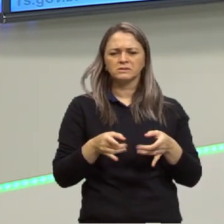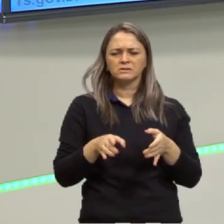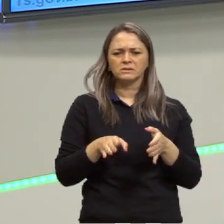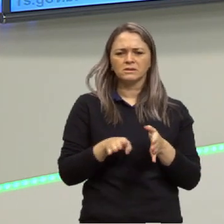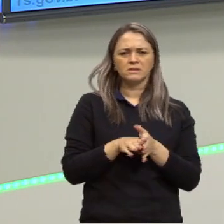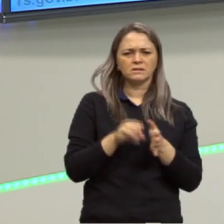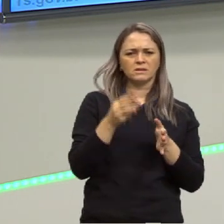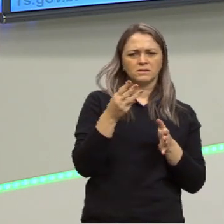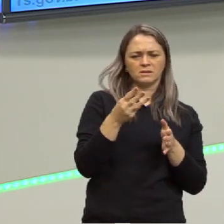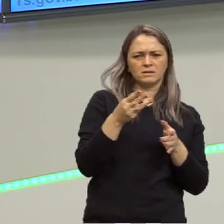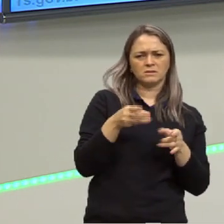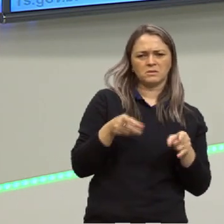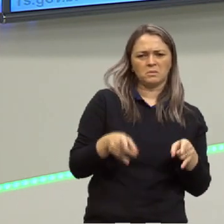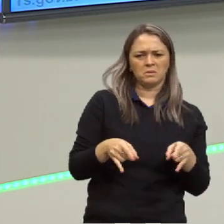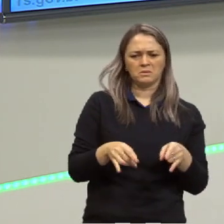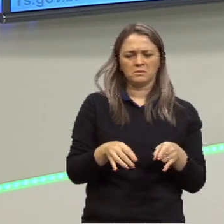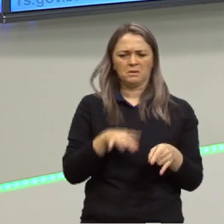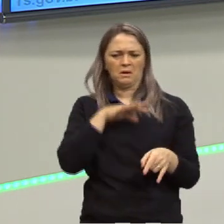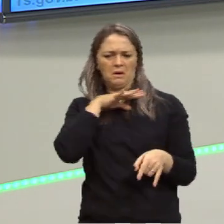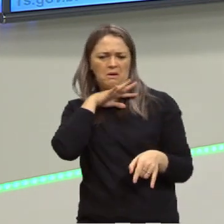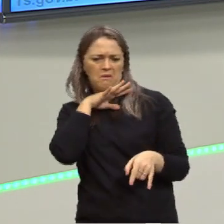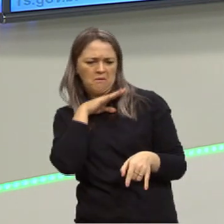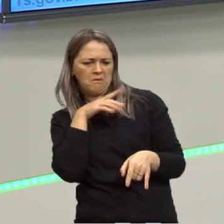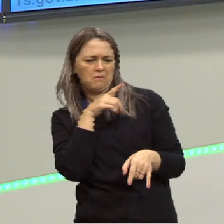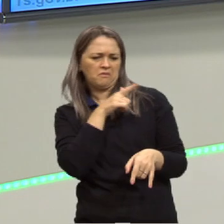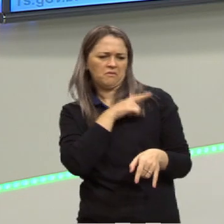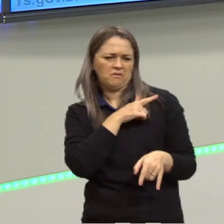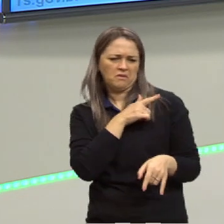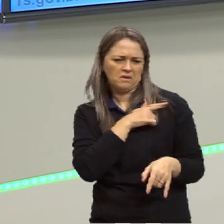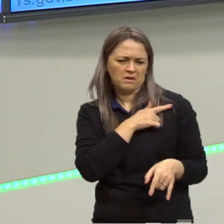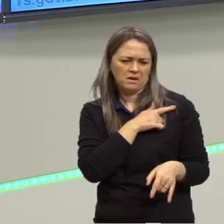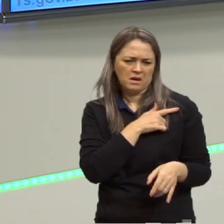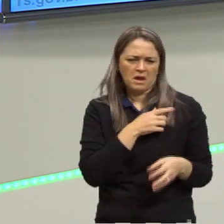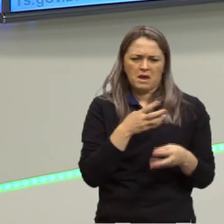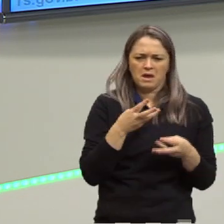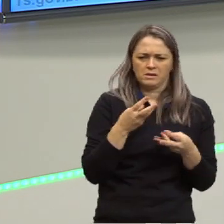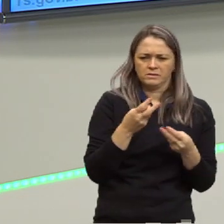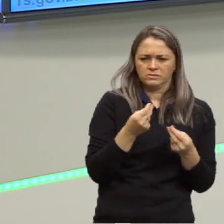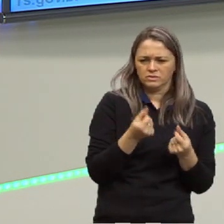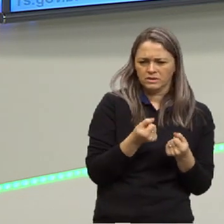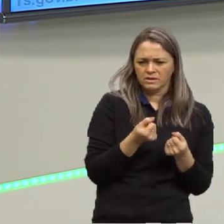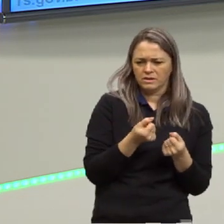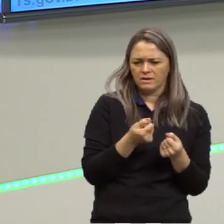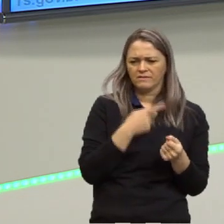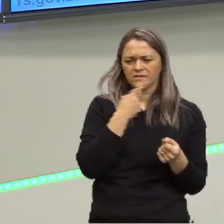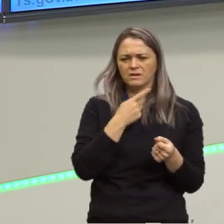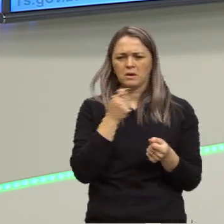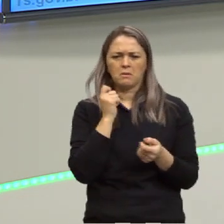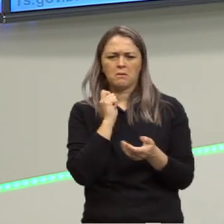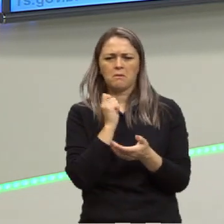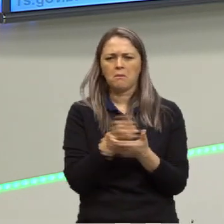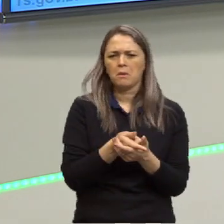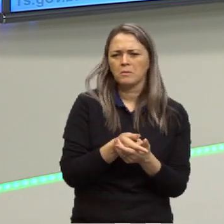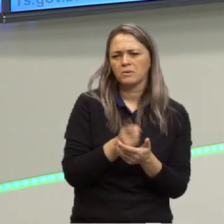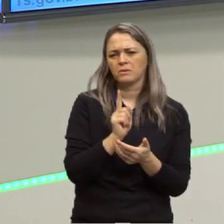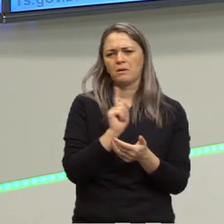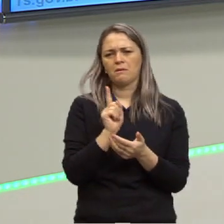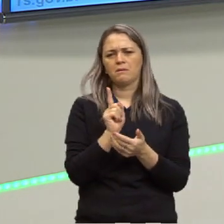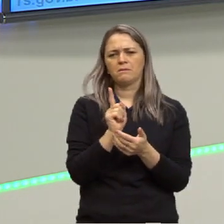quartos estarem detonados? É o número que vai me dizer se eu compro ou eu não compro aquilo?